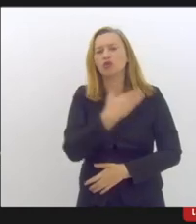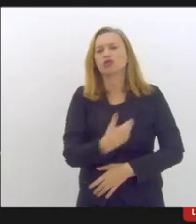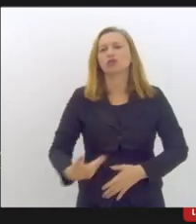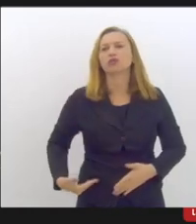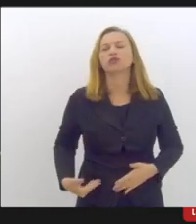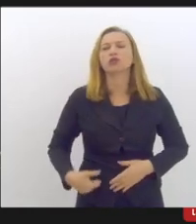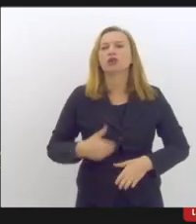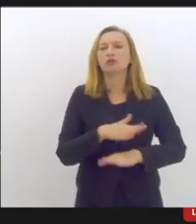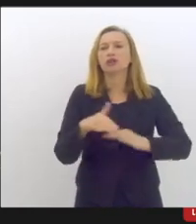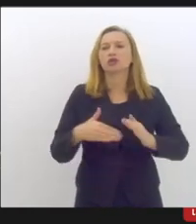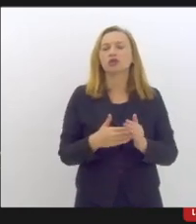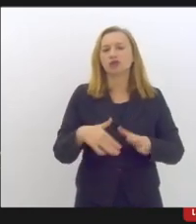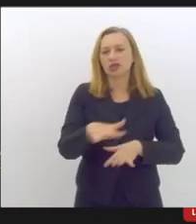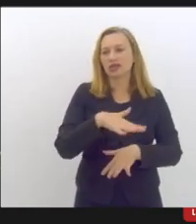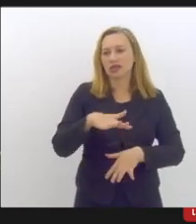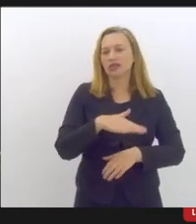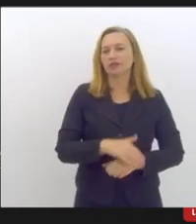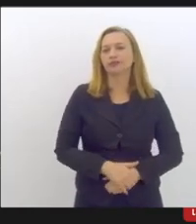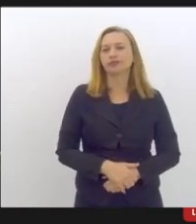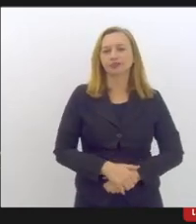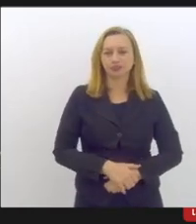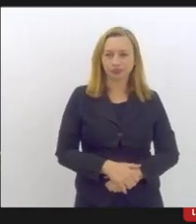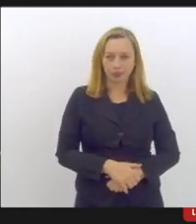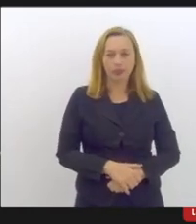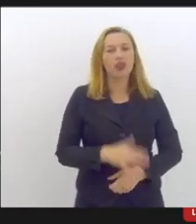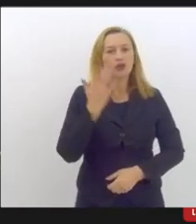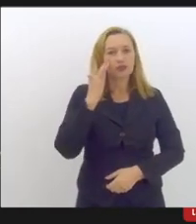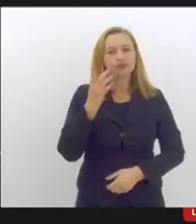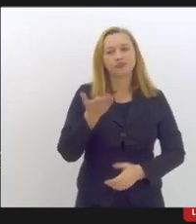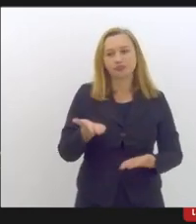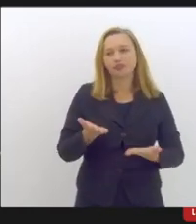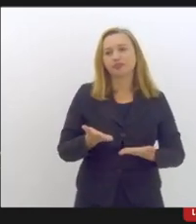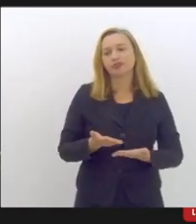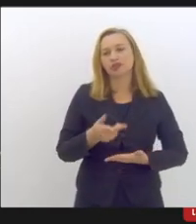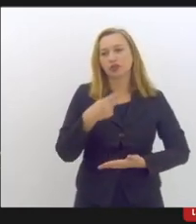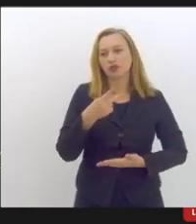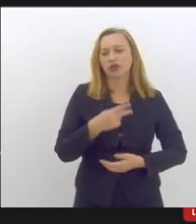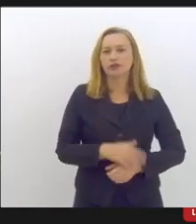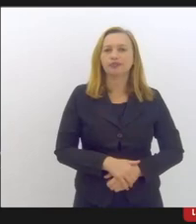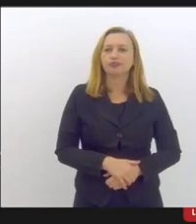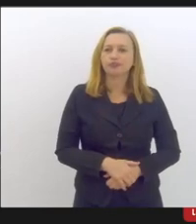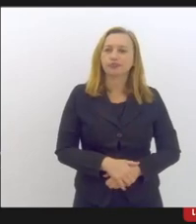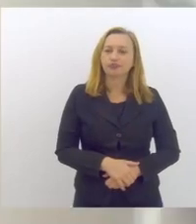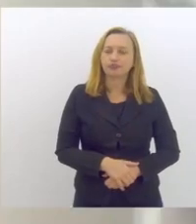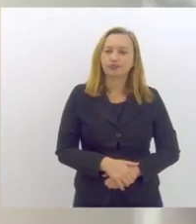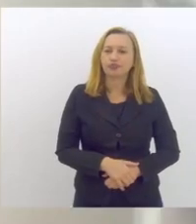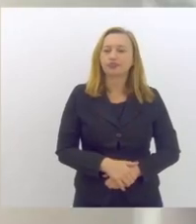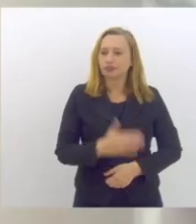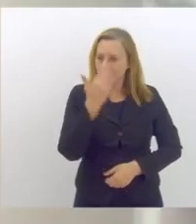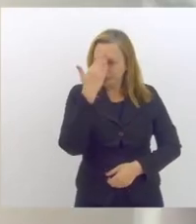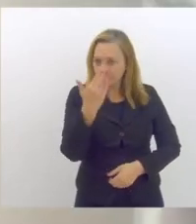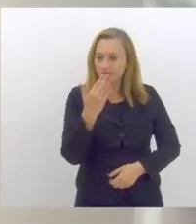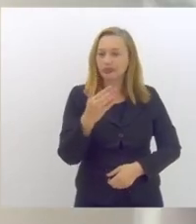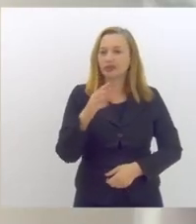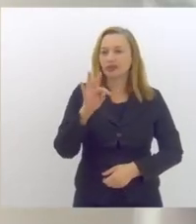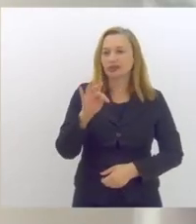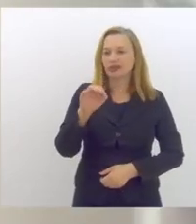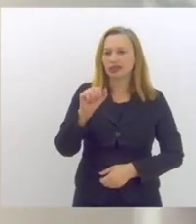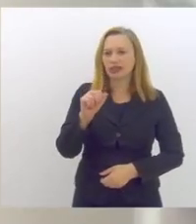para todos os setores eu acho que é um pouco por aí a nossa fala Obrigado Tavi